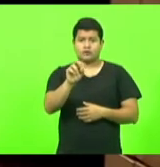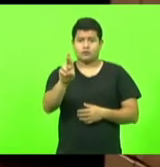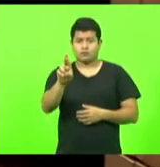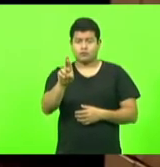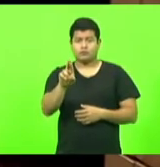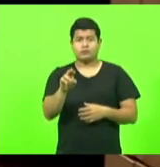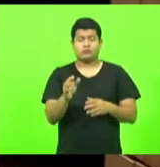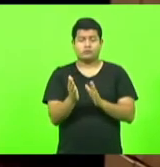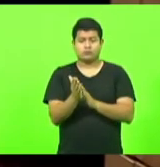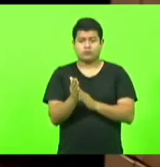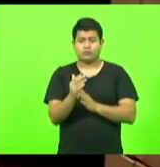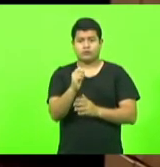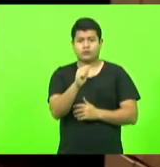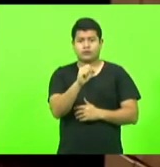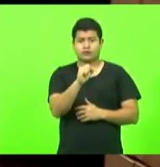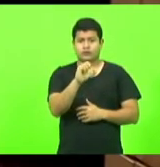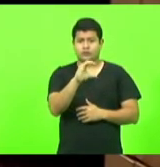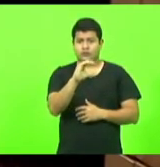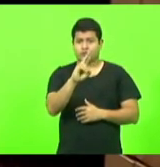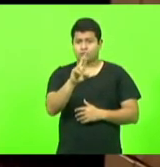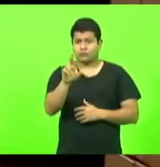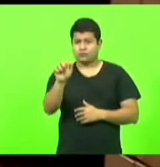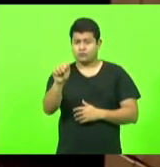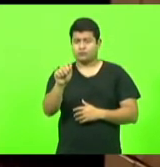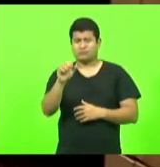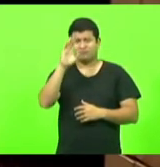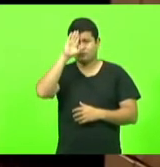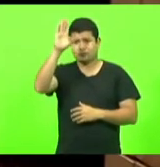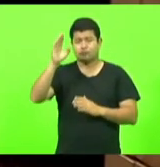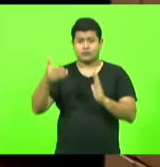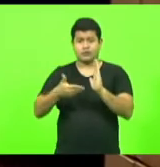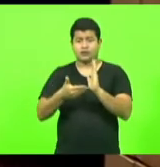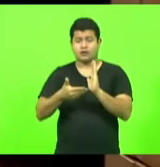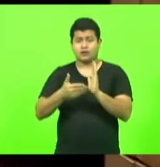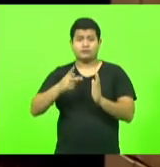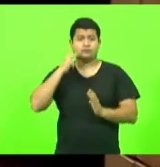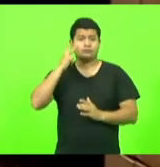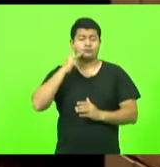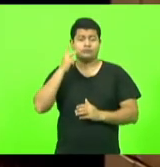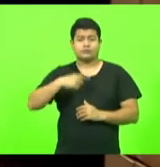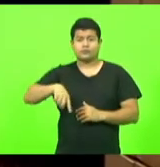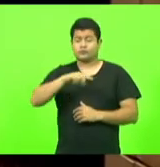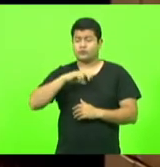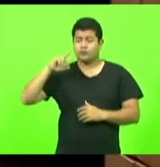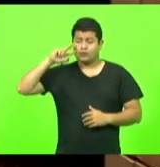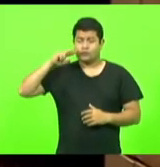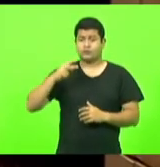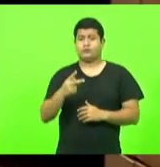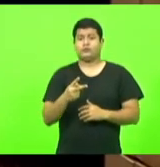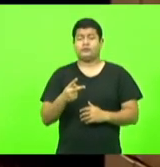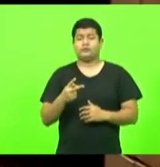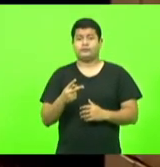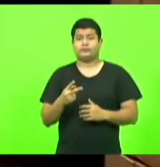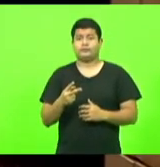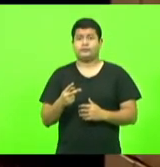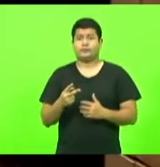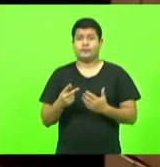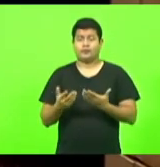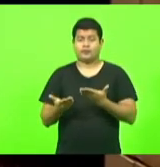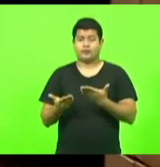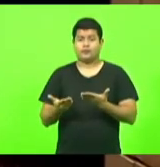Ascura principalmente a nossa Câmara de Vereadores e o nosso reconhecimento para o nosso Estado